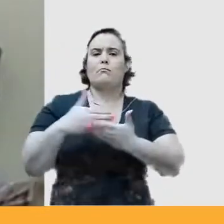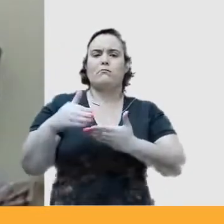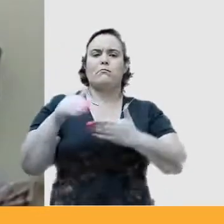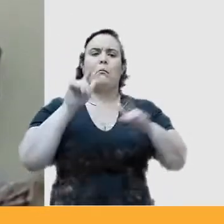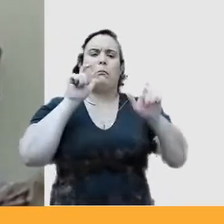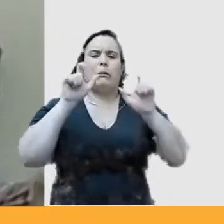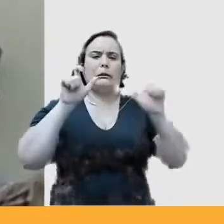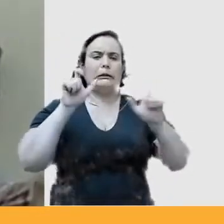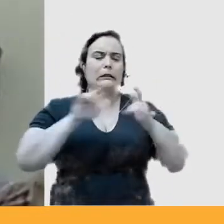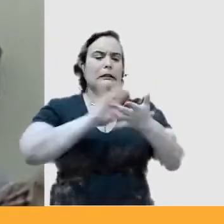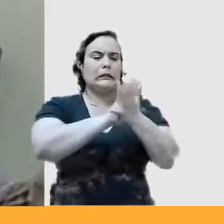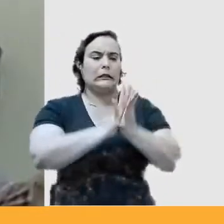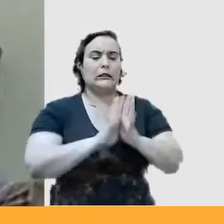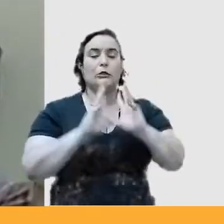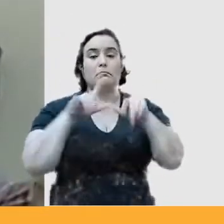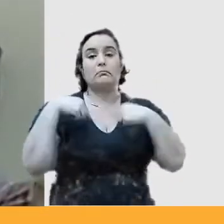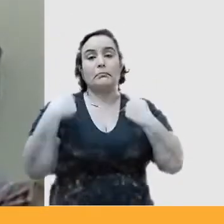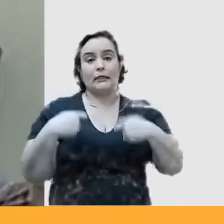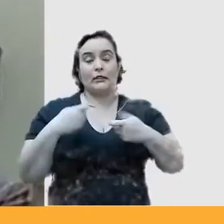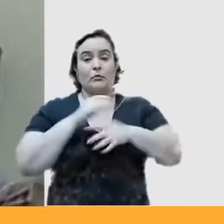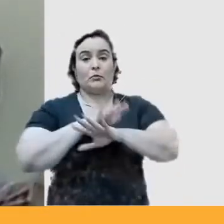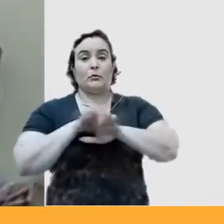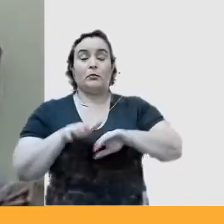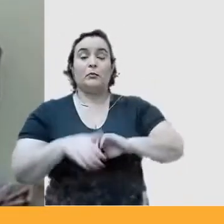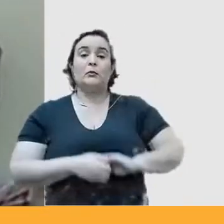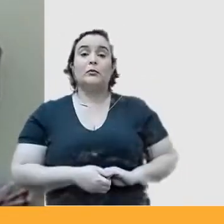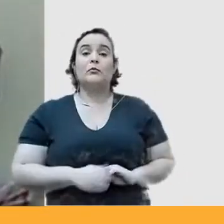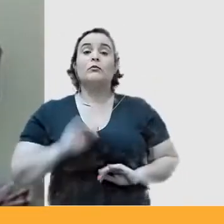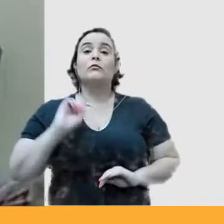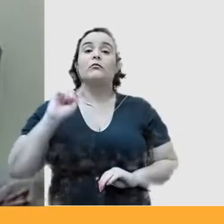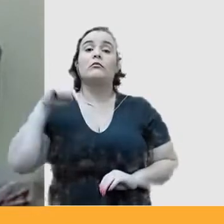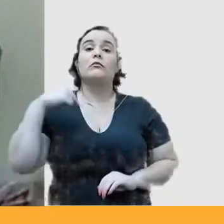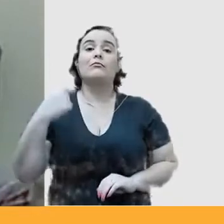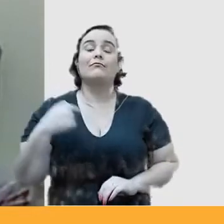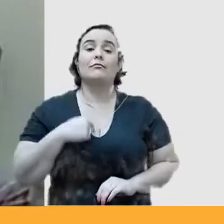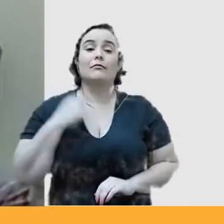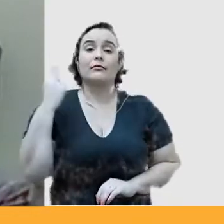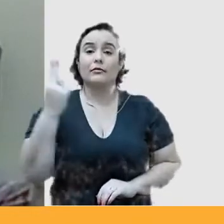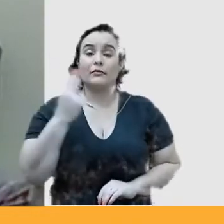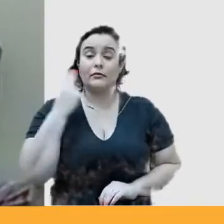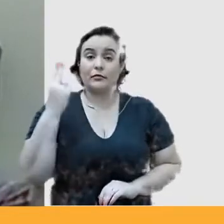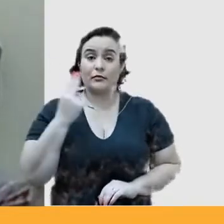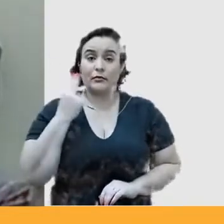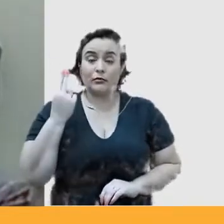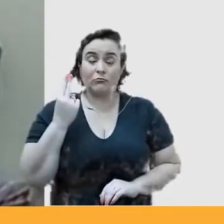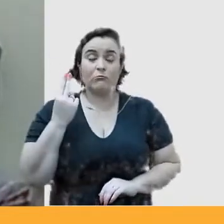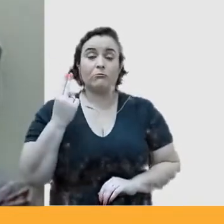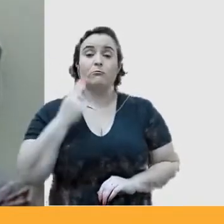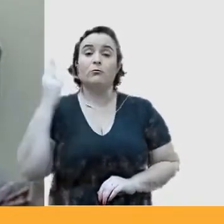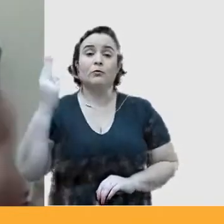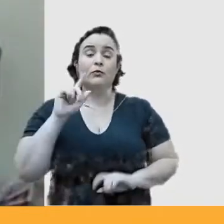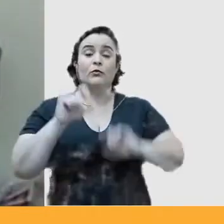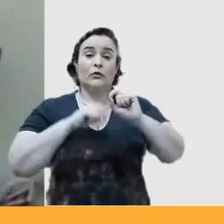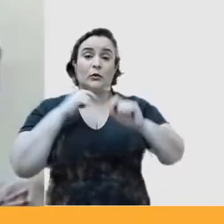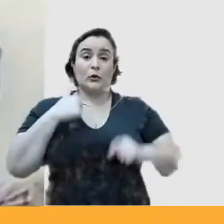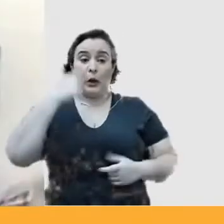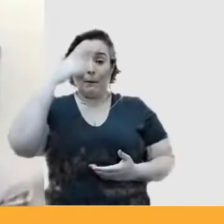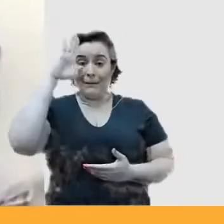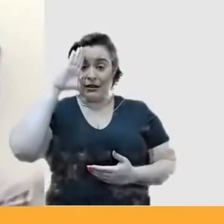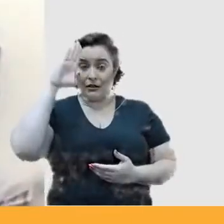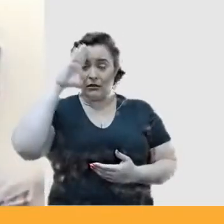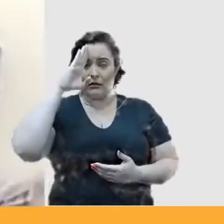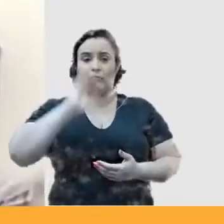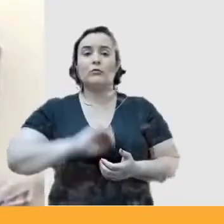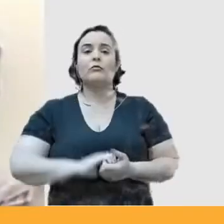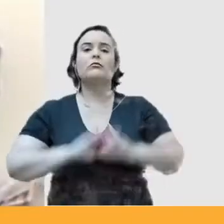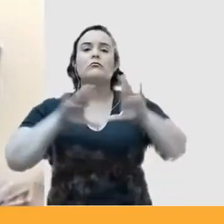e tal, e a teve que parar com isso. Eu fui parar depois, como eu não tinha como militar, eu